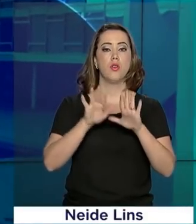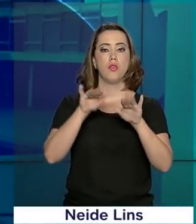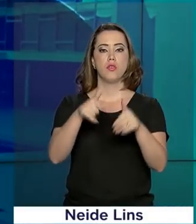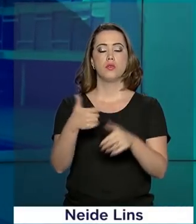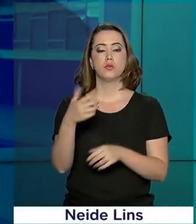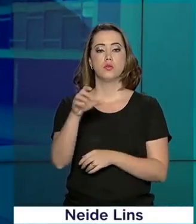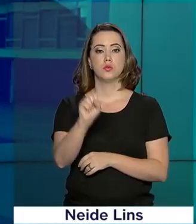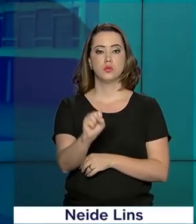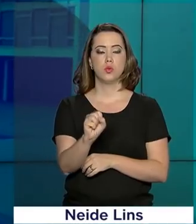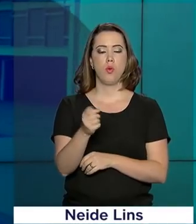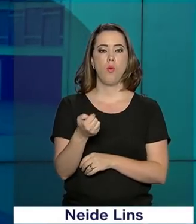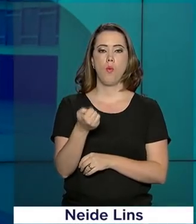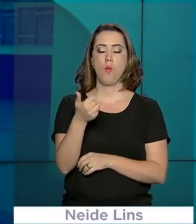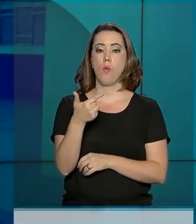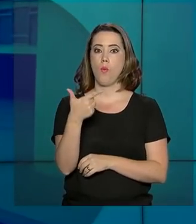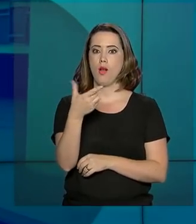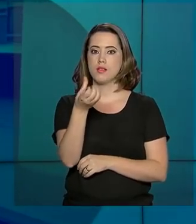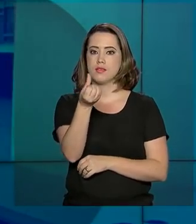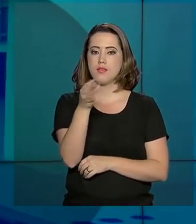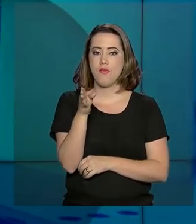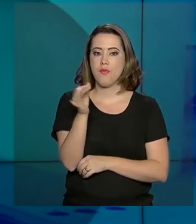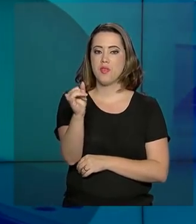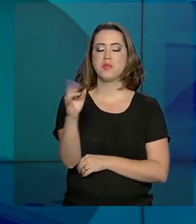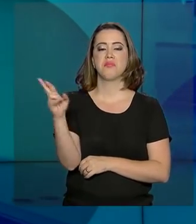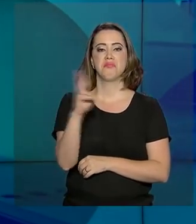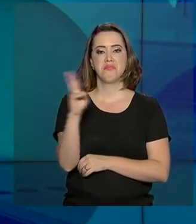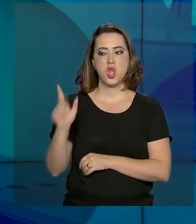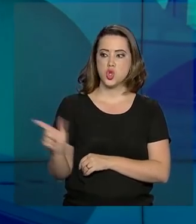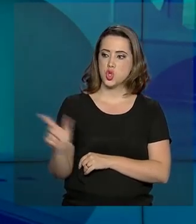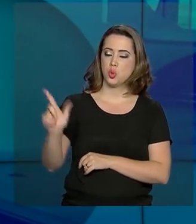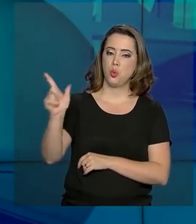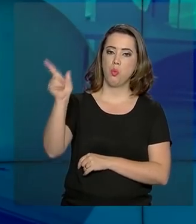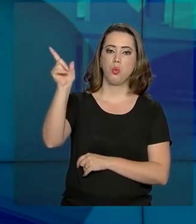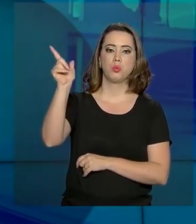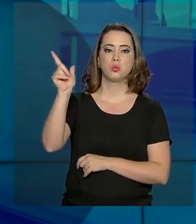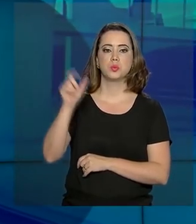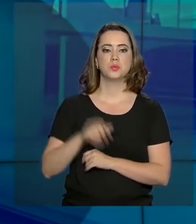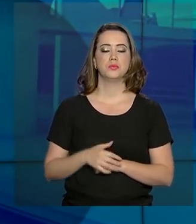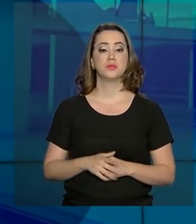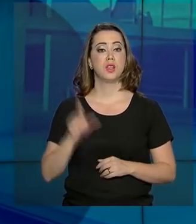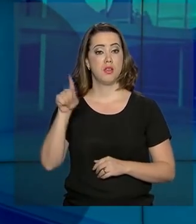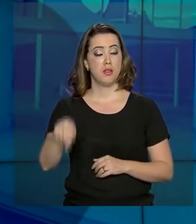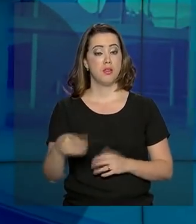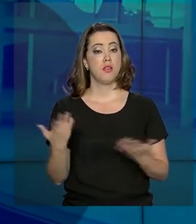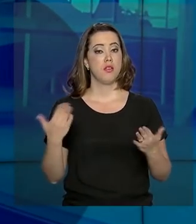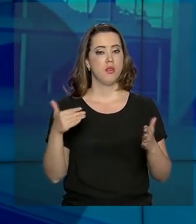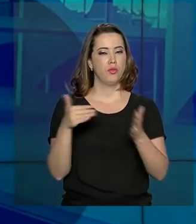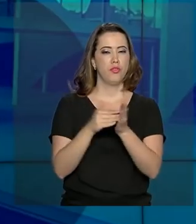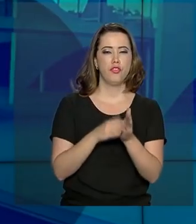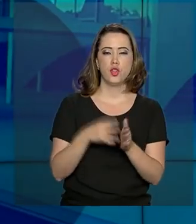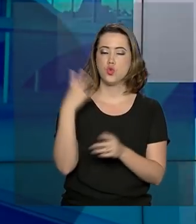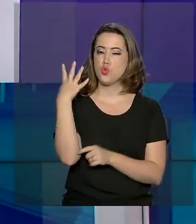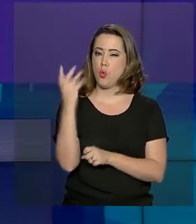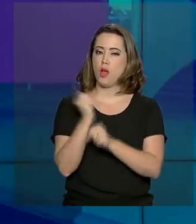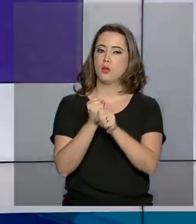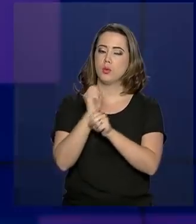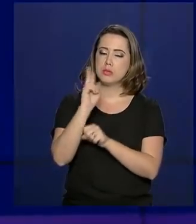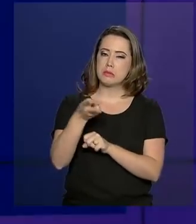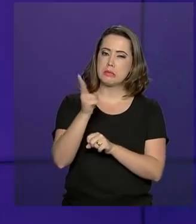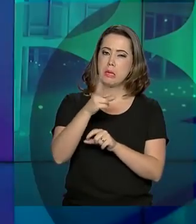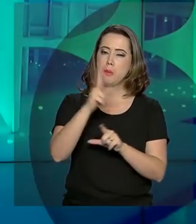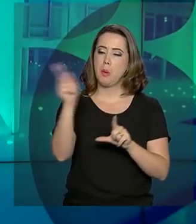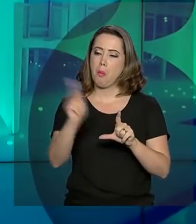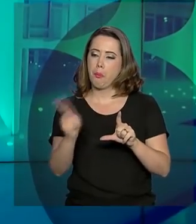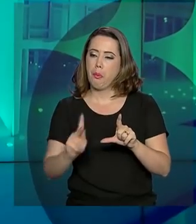2018 com lucro líquido de quase 26 bilhões de reais. É a interrupção de quatro anos